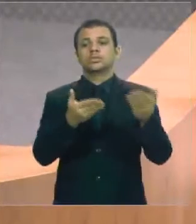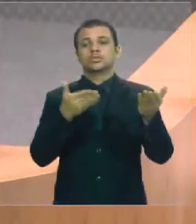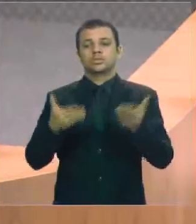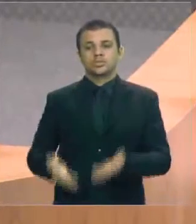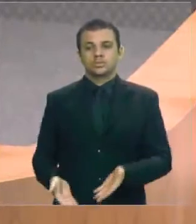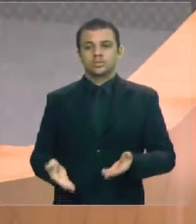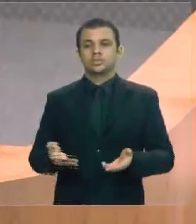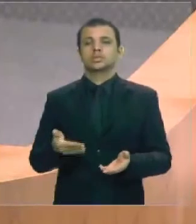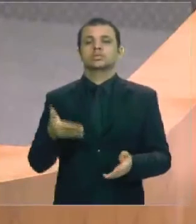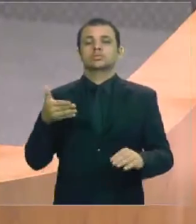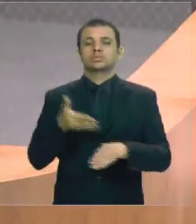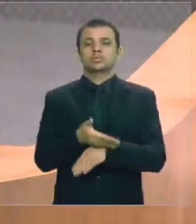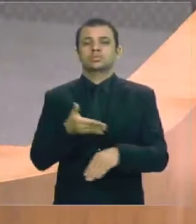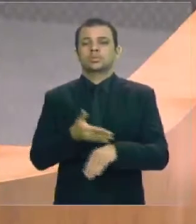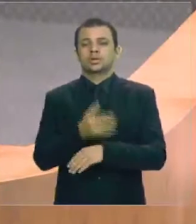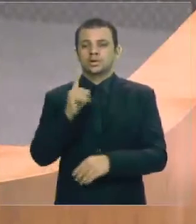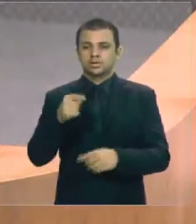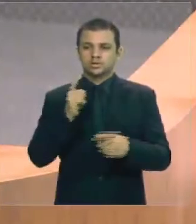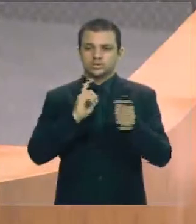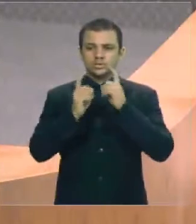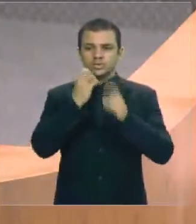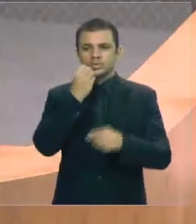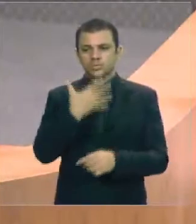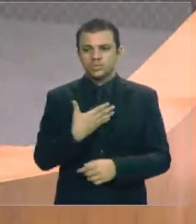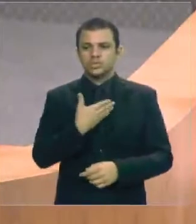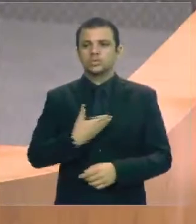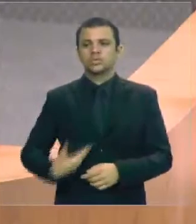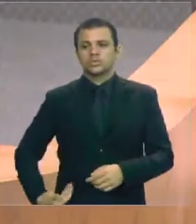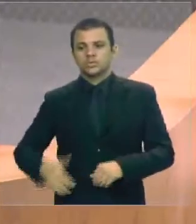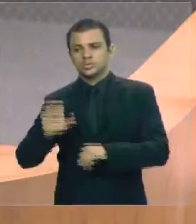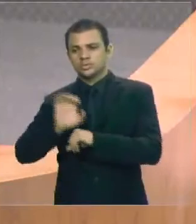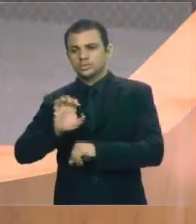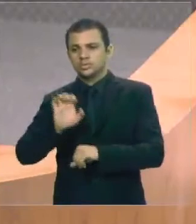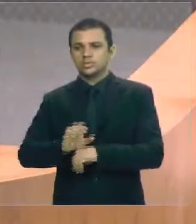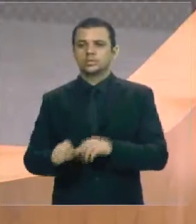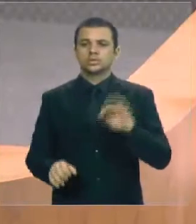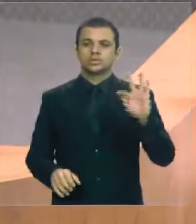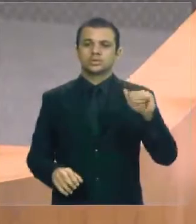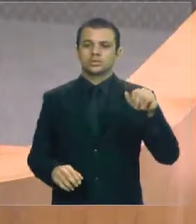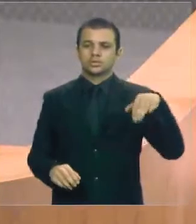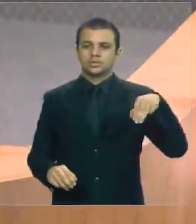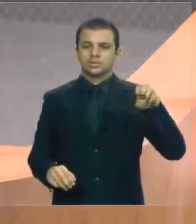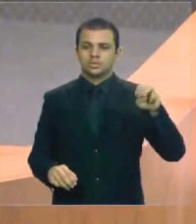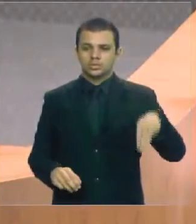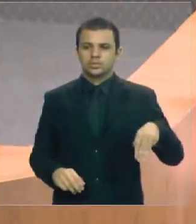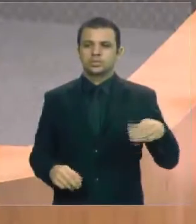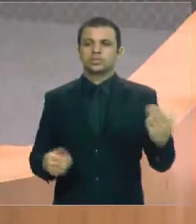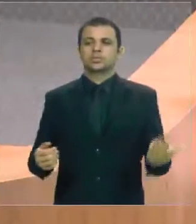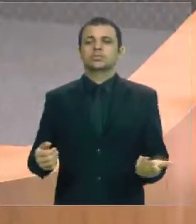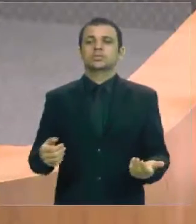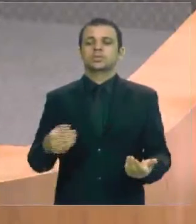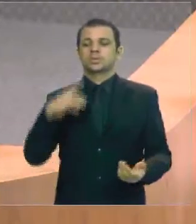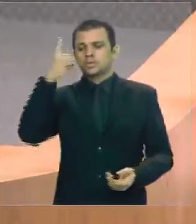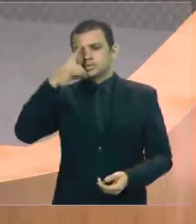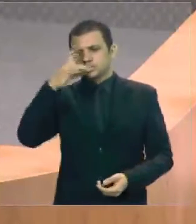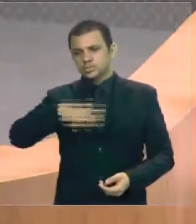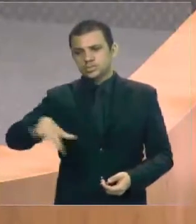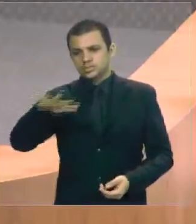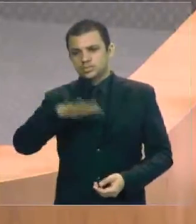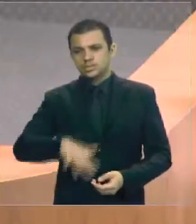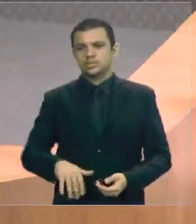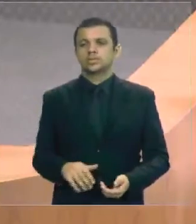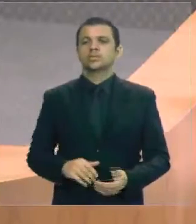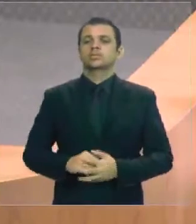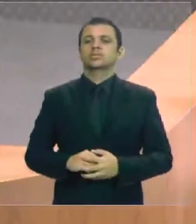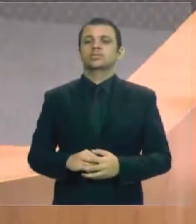discussão muito boa entre o governo do Estado, entre a FAMEN, entre os deputados. Os prefeitos vão estar presentes,